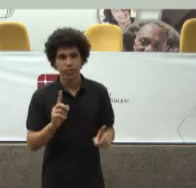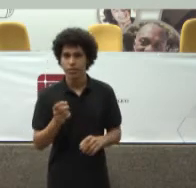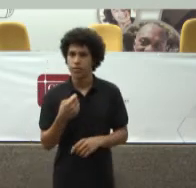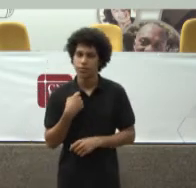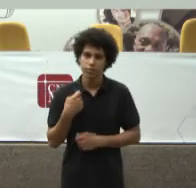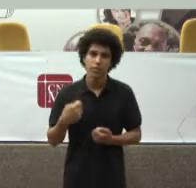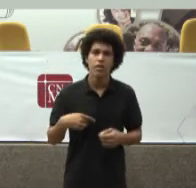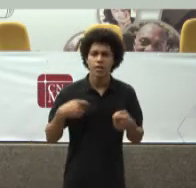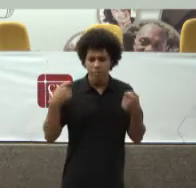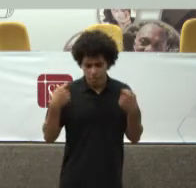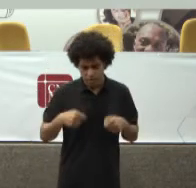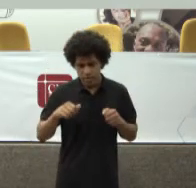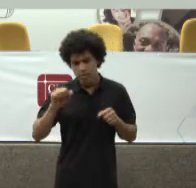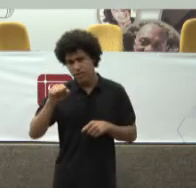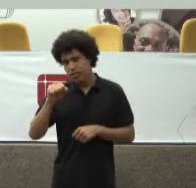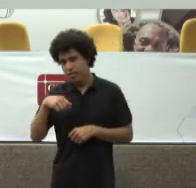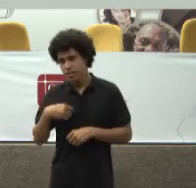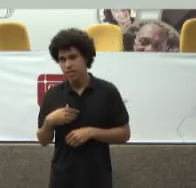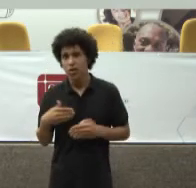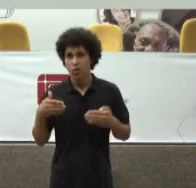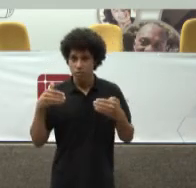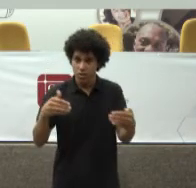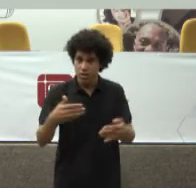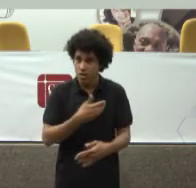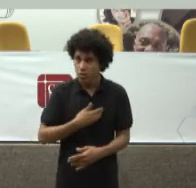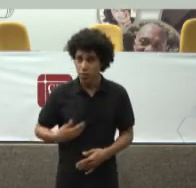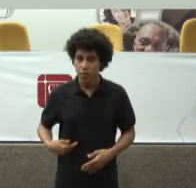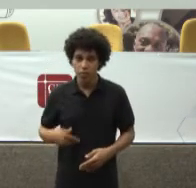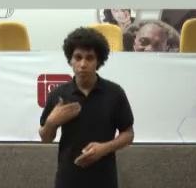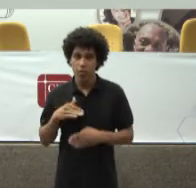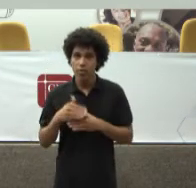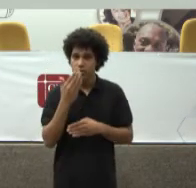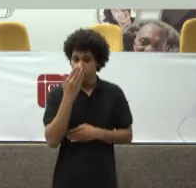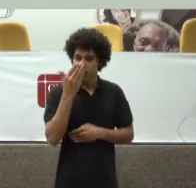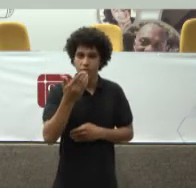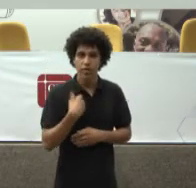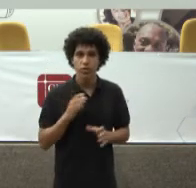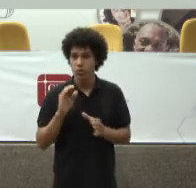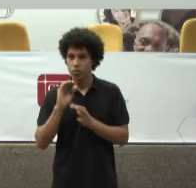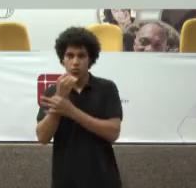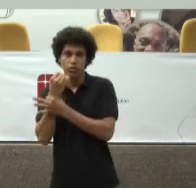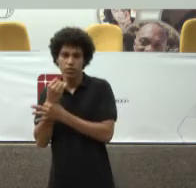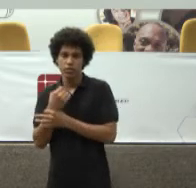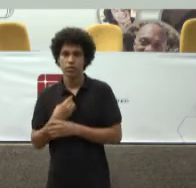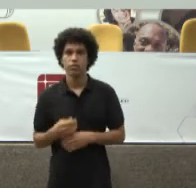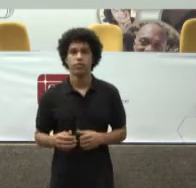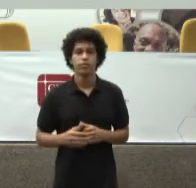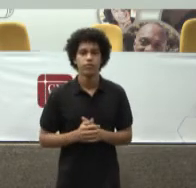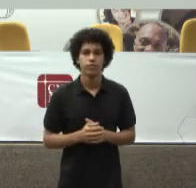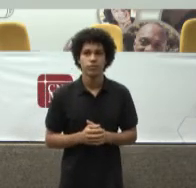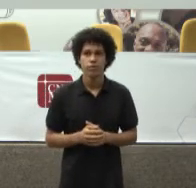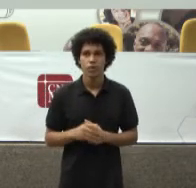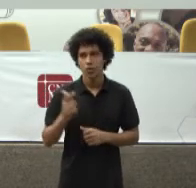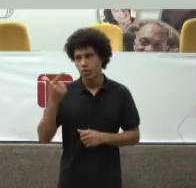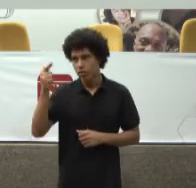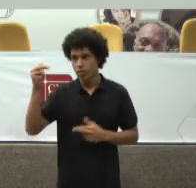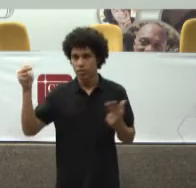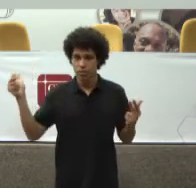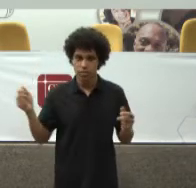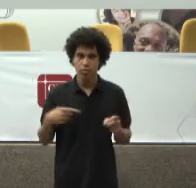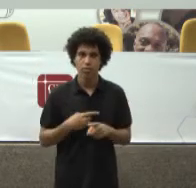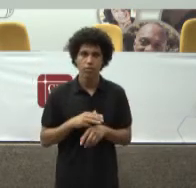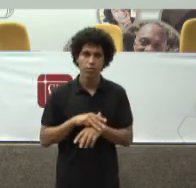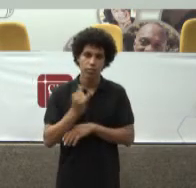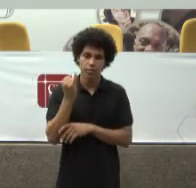necessário Que o Ministério Público Se coloque Sempre como guardião Da Constituição Outra questão Muito